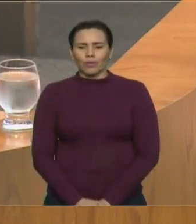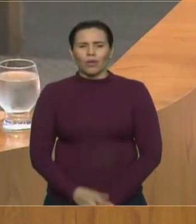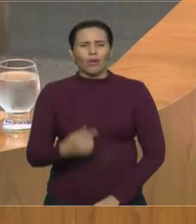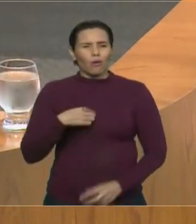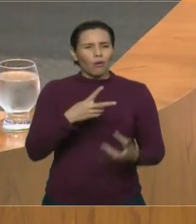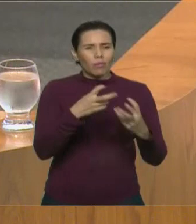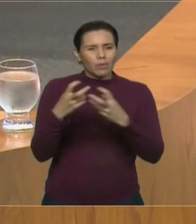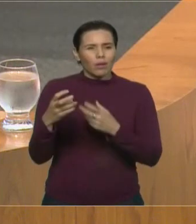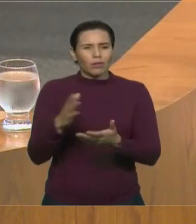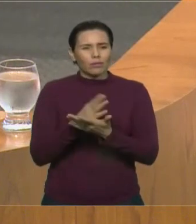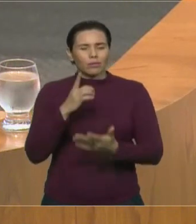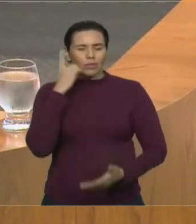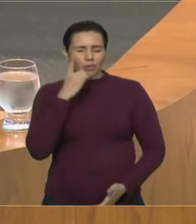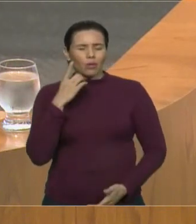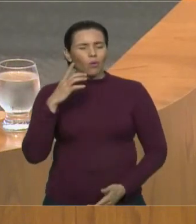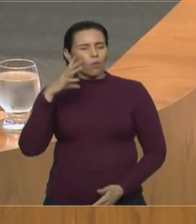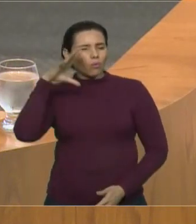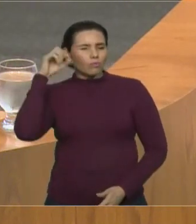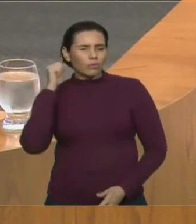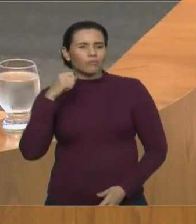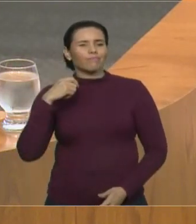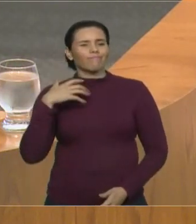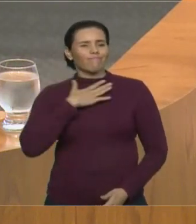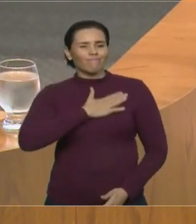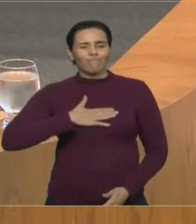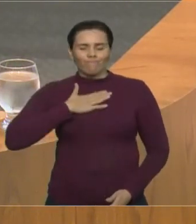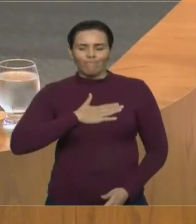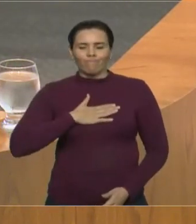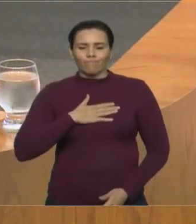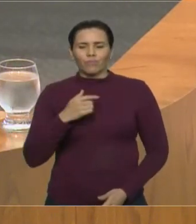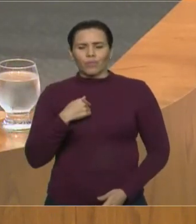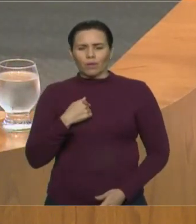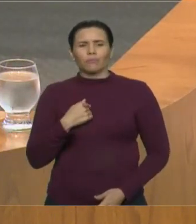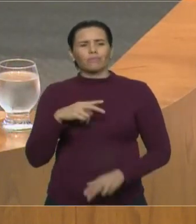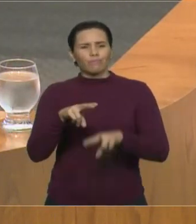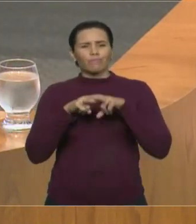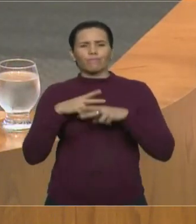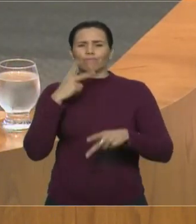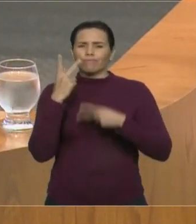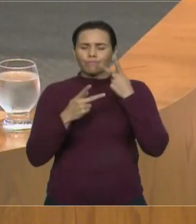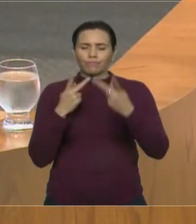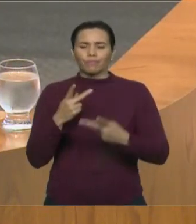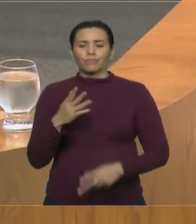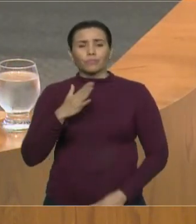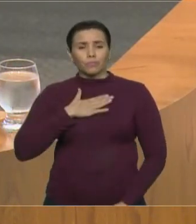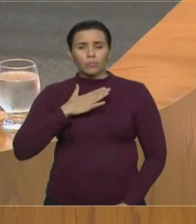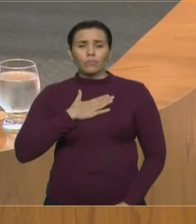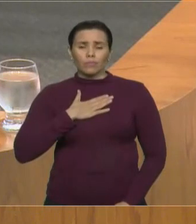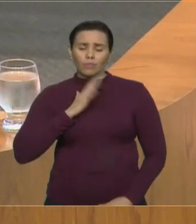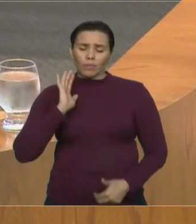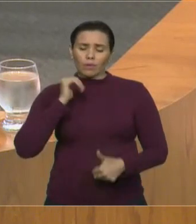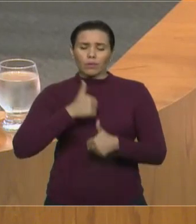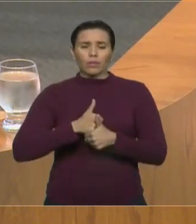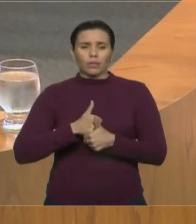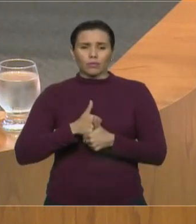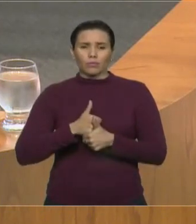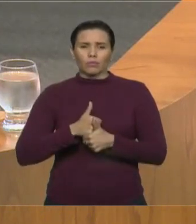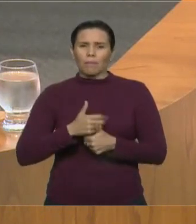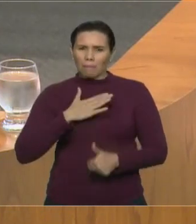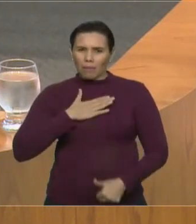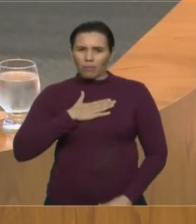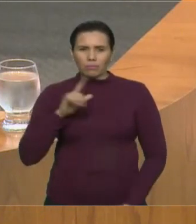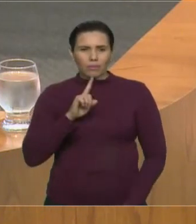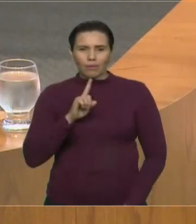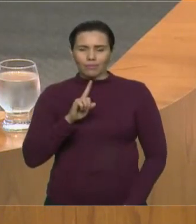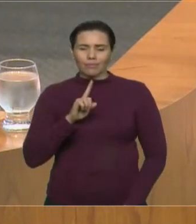entusiasmo. Então, eu digo nosso mandato aqui, porque esse mandato não é meu, mas do